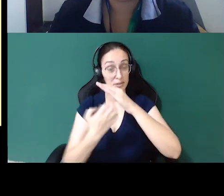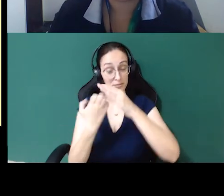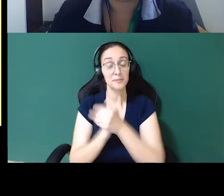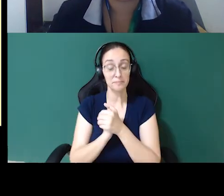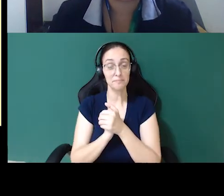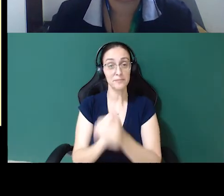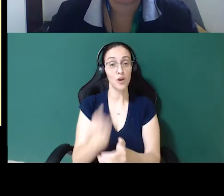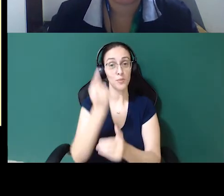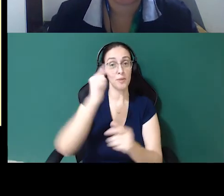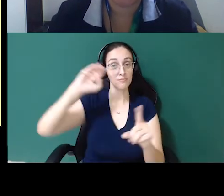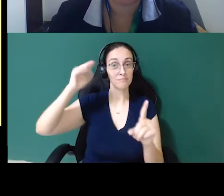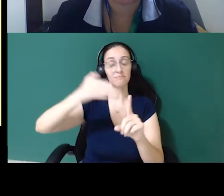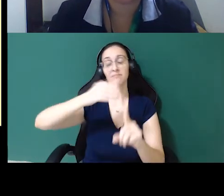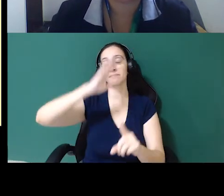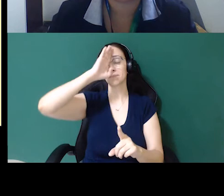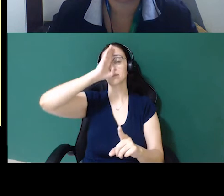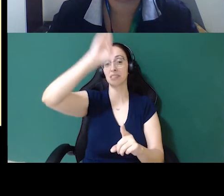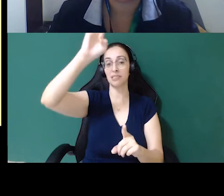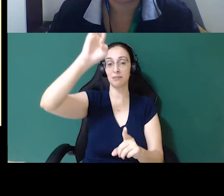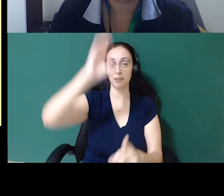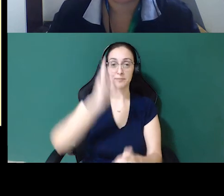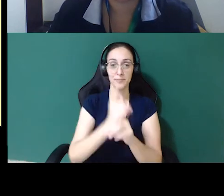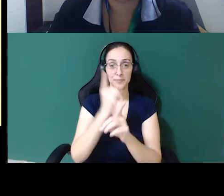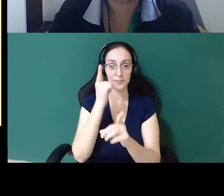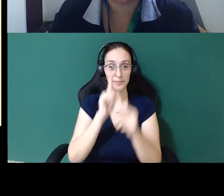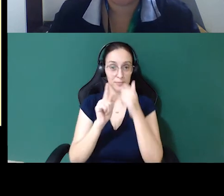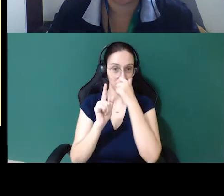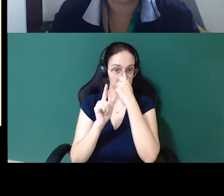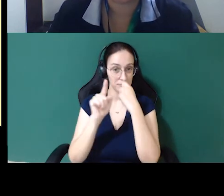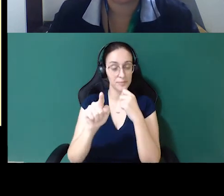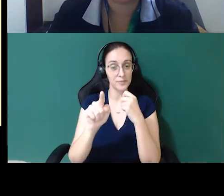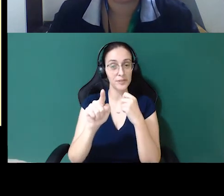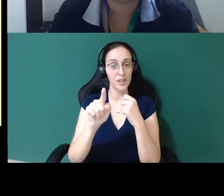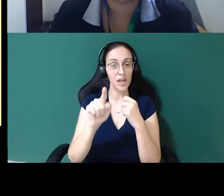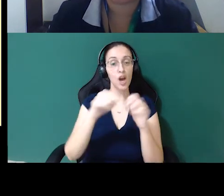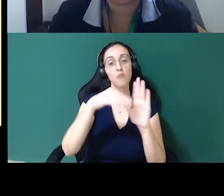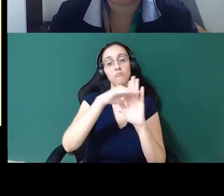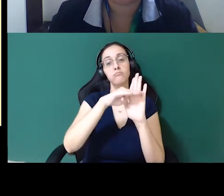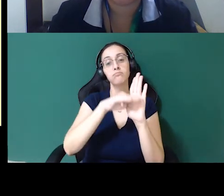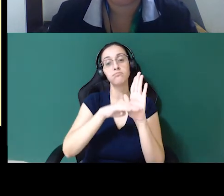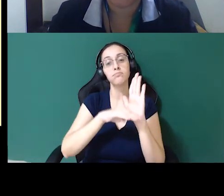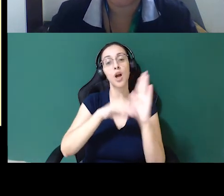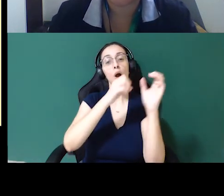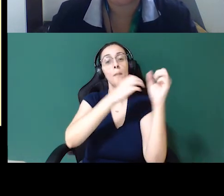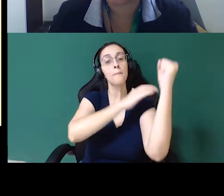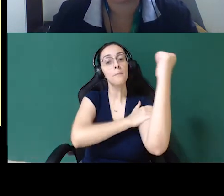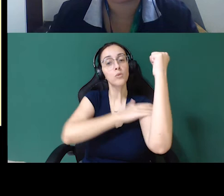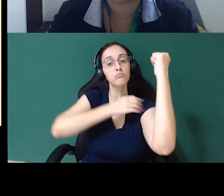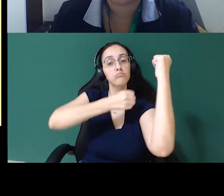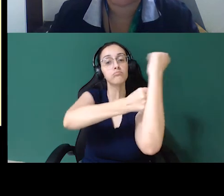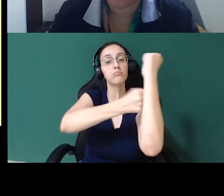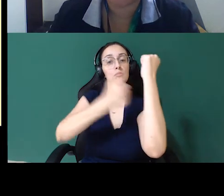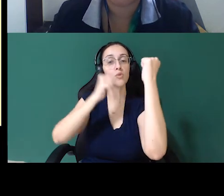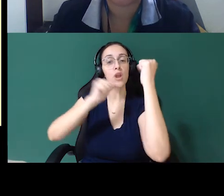Uma das referências principais que eu encontrei foi o princípio de empoderamento das mulheres que a